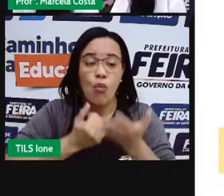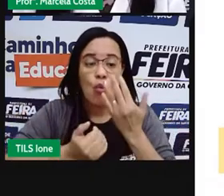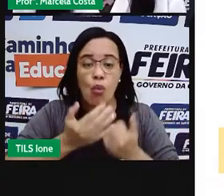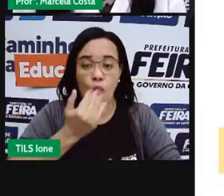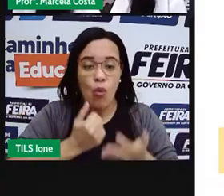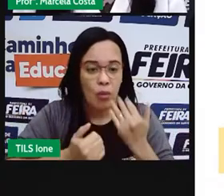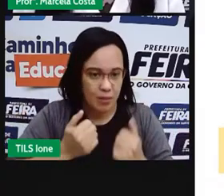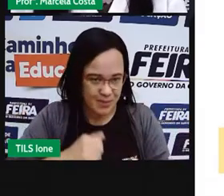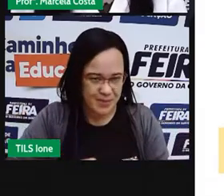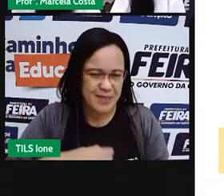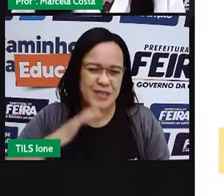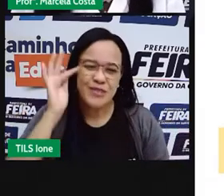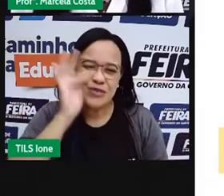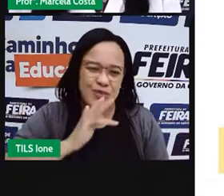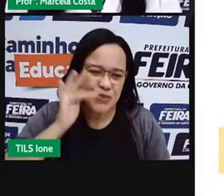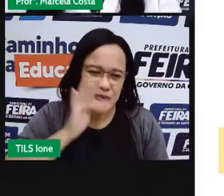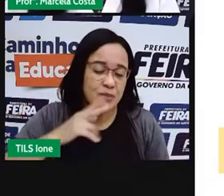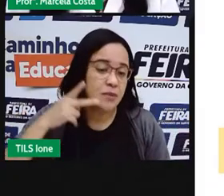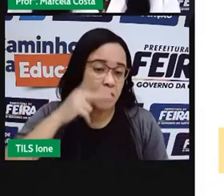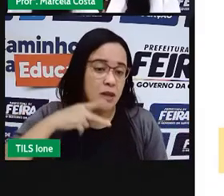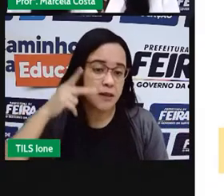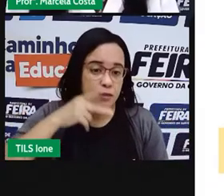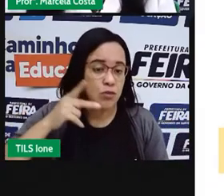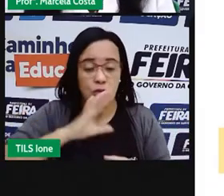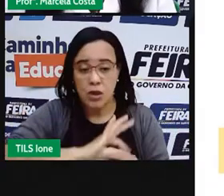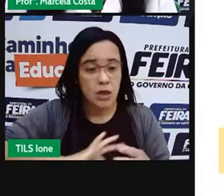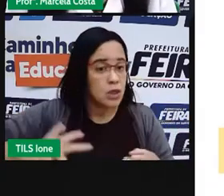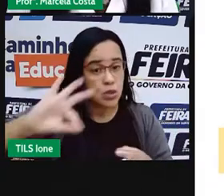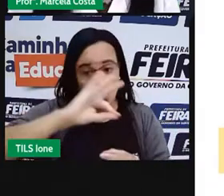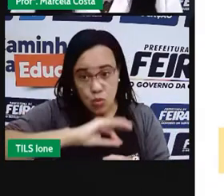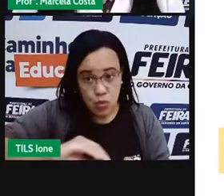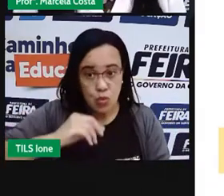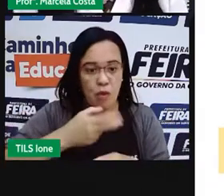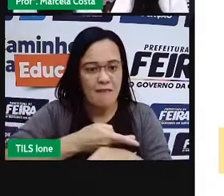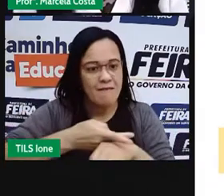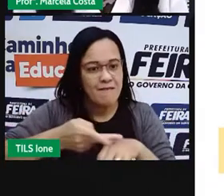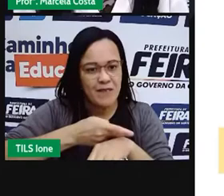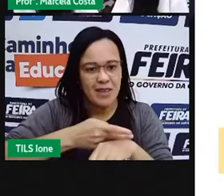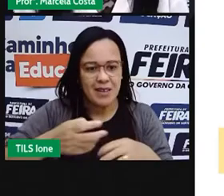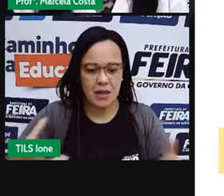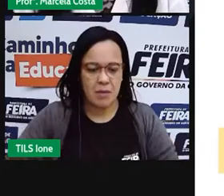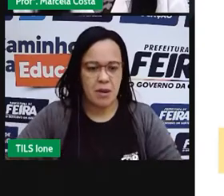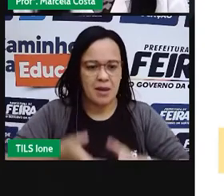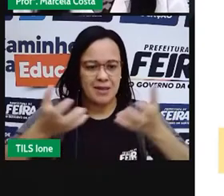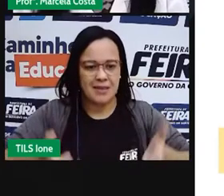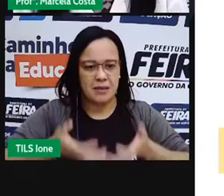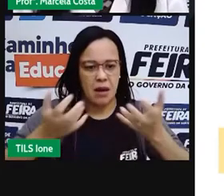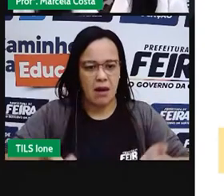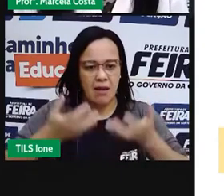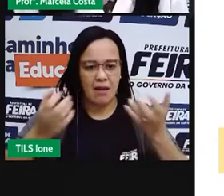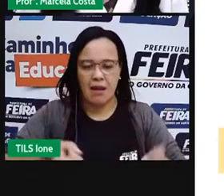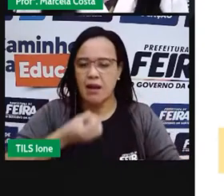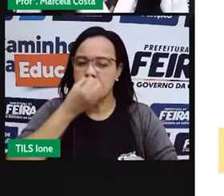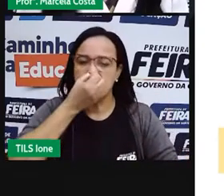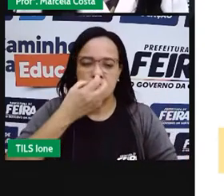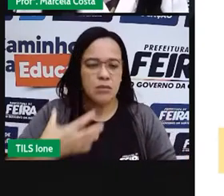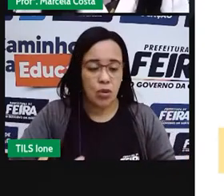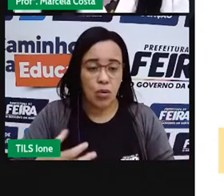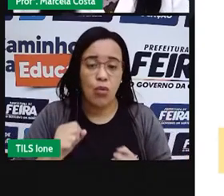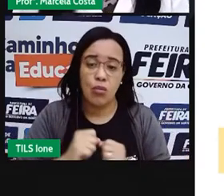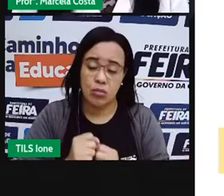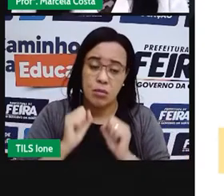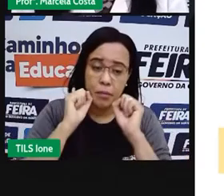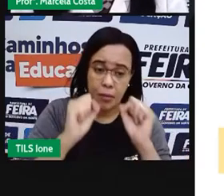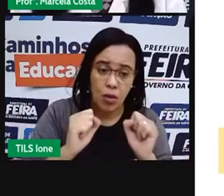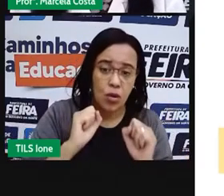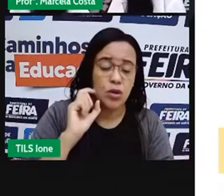também. Como eu já falei para vocês, a mesma coisa, a mesma plantada, como eu já falei para eu só falo. Porque, embora